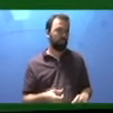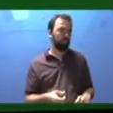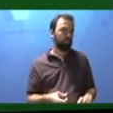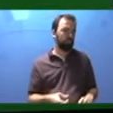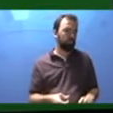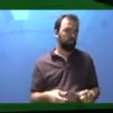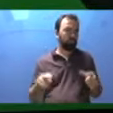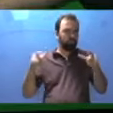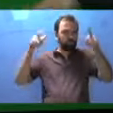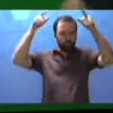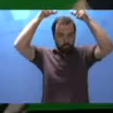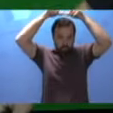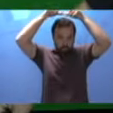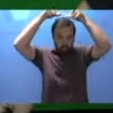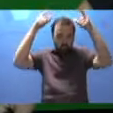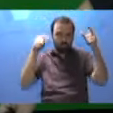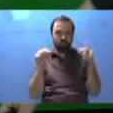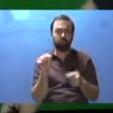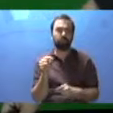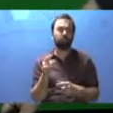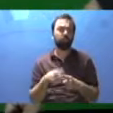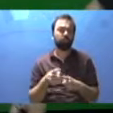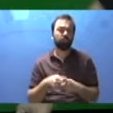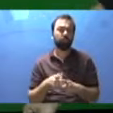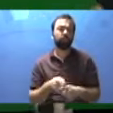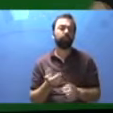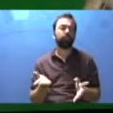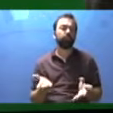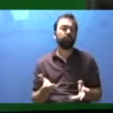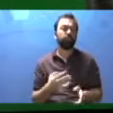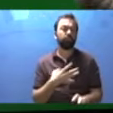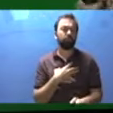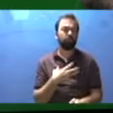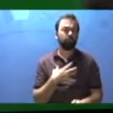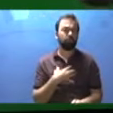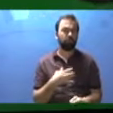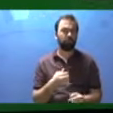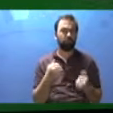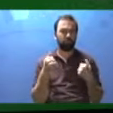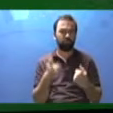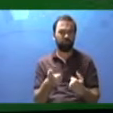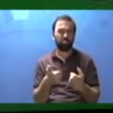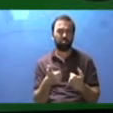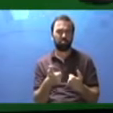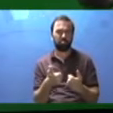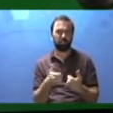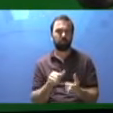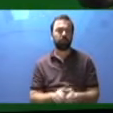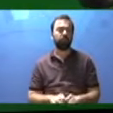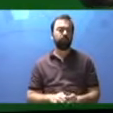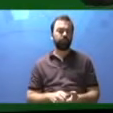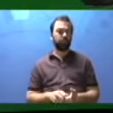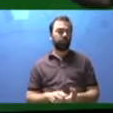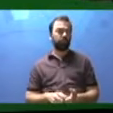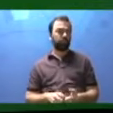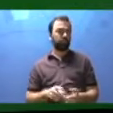será que tem uma argolinha na cabecinha dele? Hã? Porque foi uma atitude 10, certo?